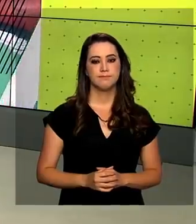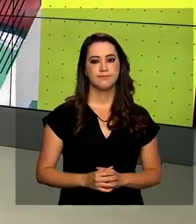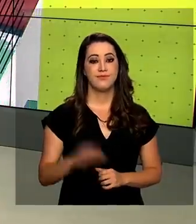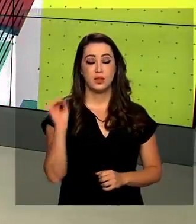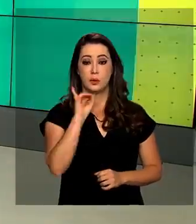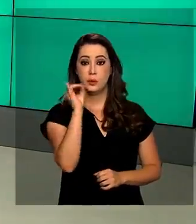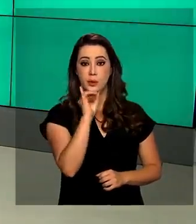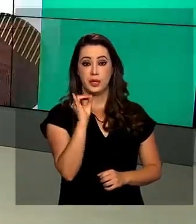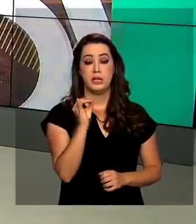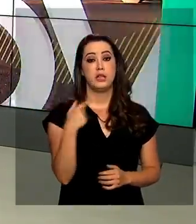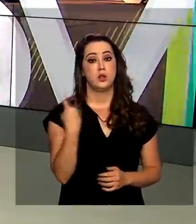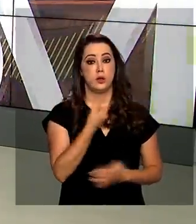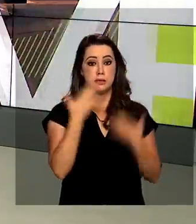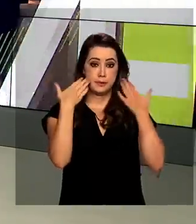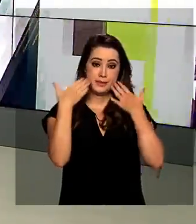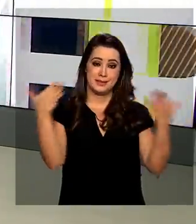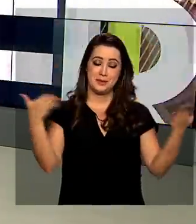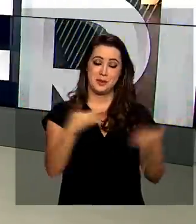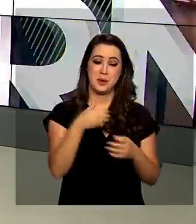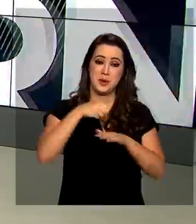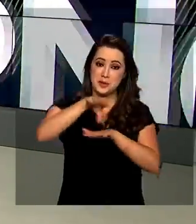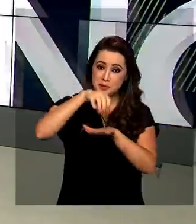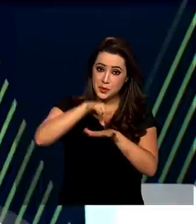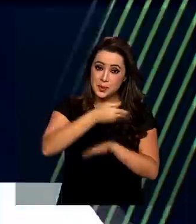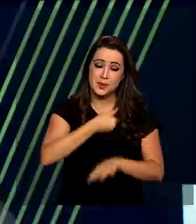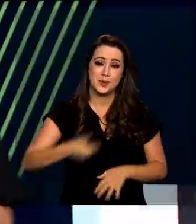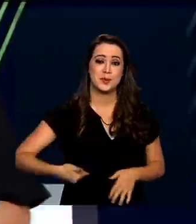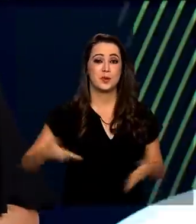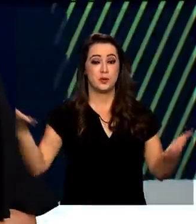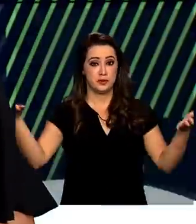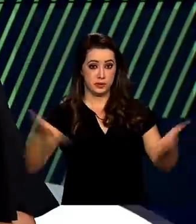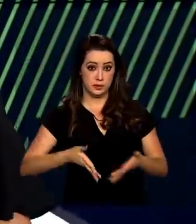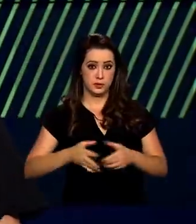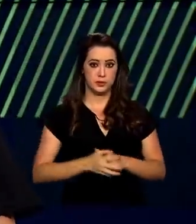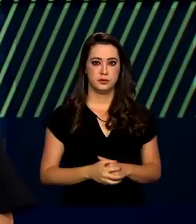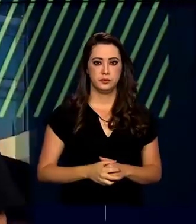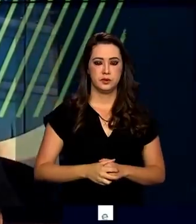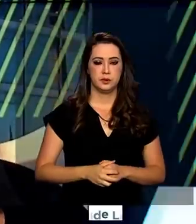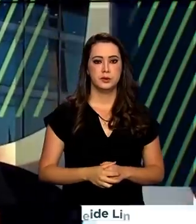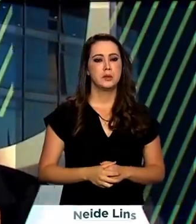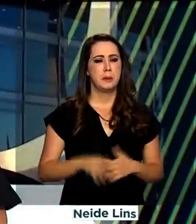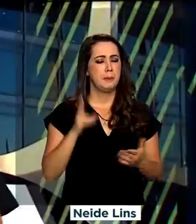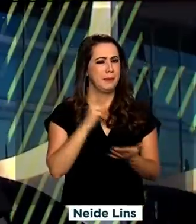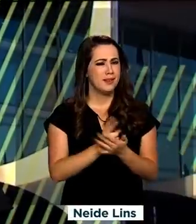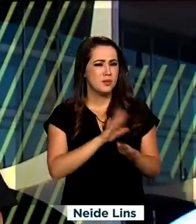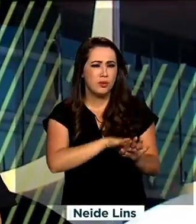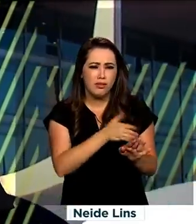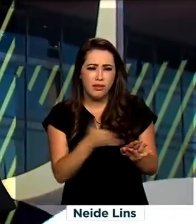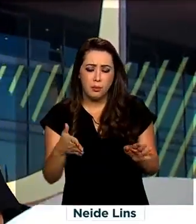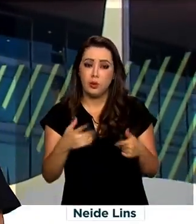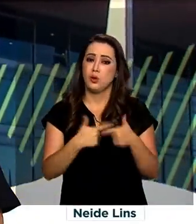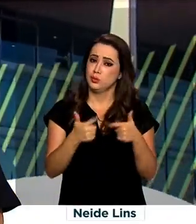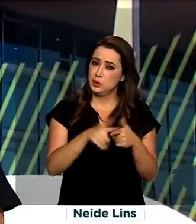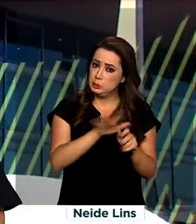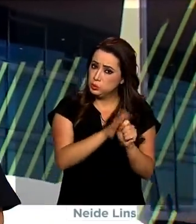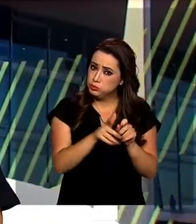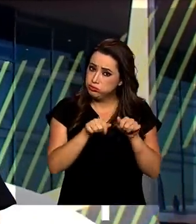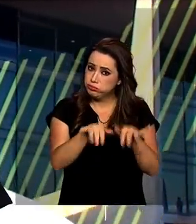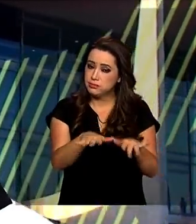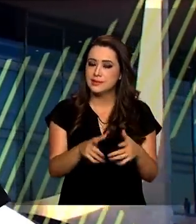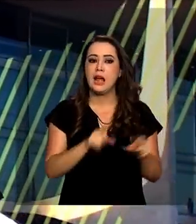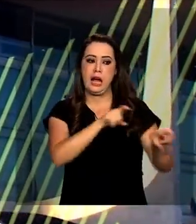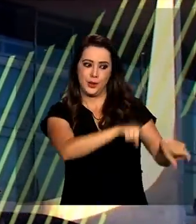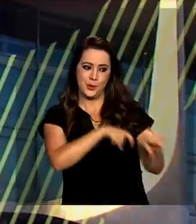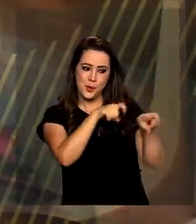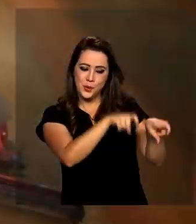Olá, estamos no ar com as notícias do governo agora. Mesmo em tempos de pandemia, o agronegócio brasileiro não